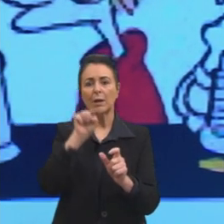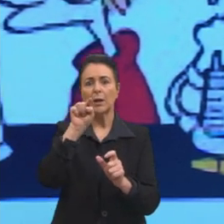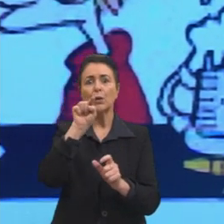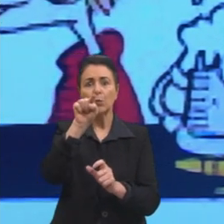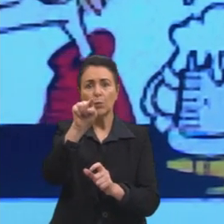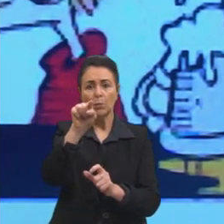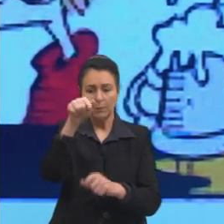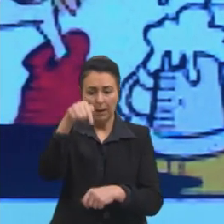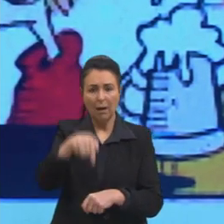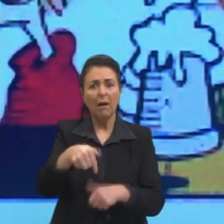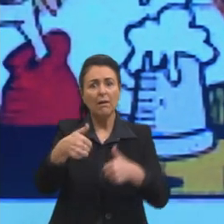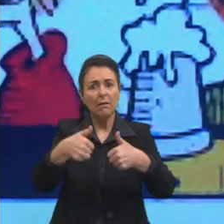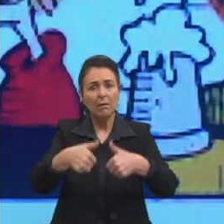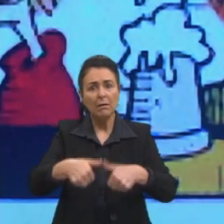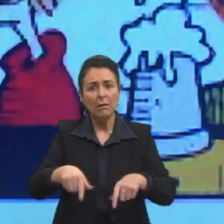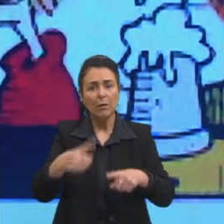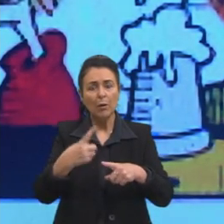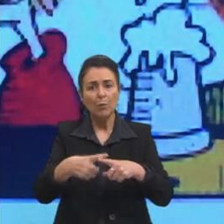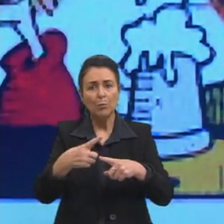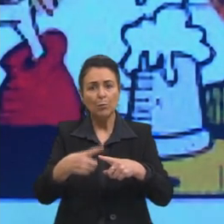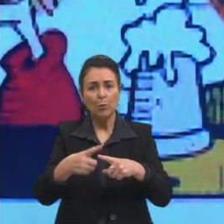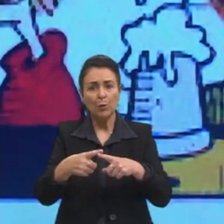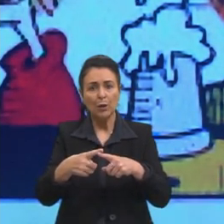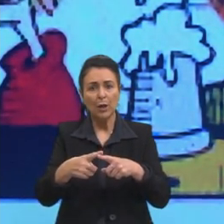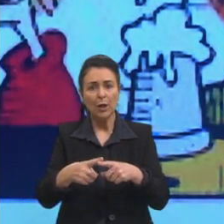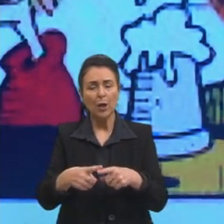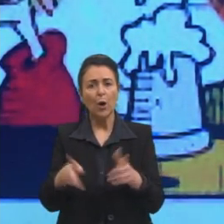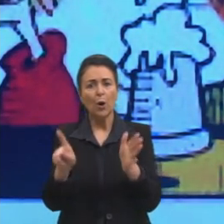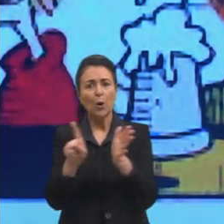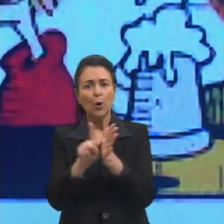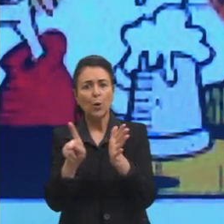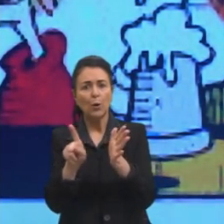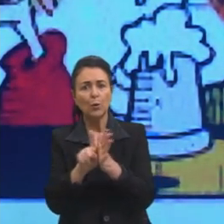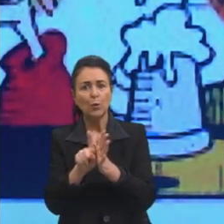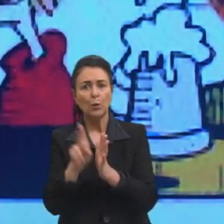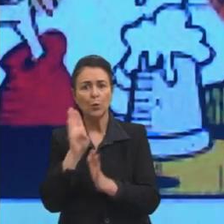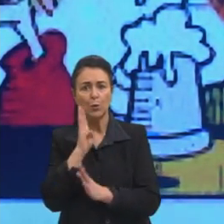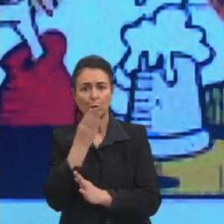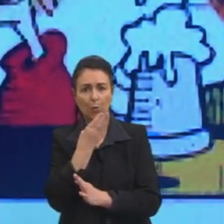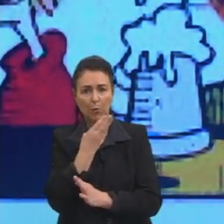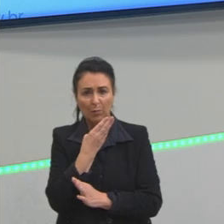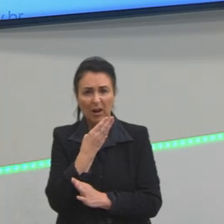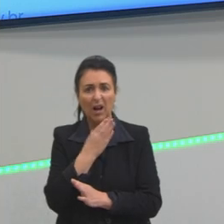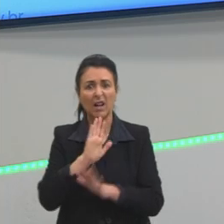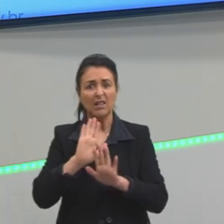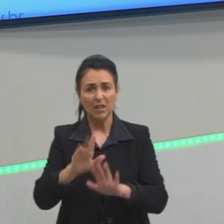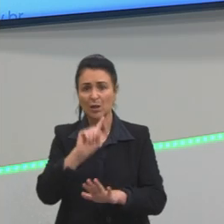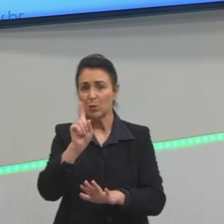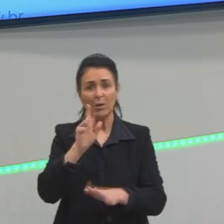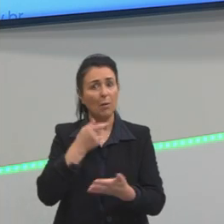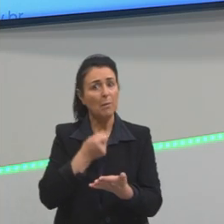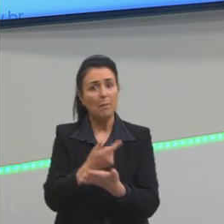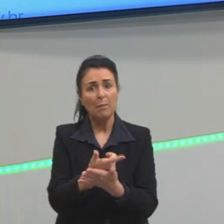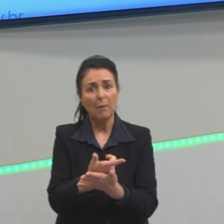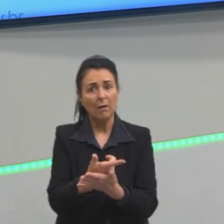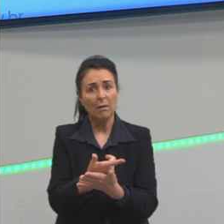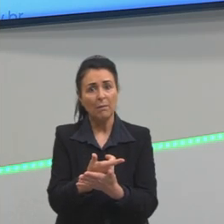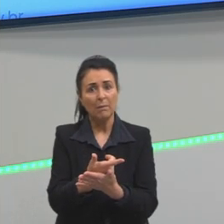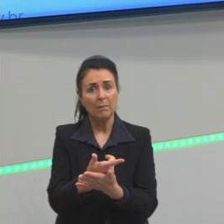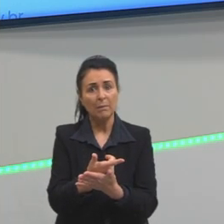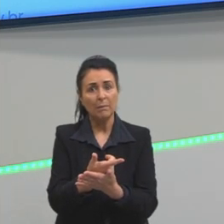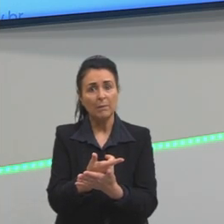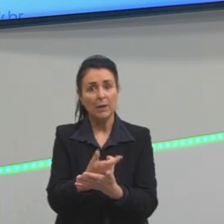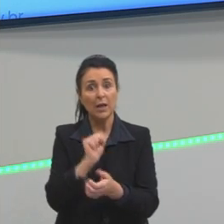aqui porque o dono do bar deixa você pendurar a conta até o fim do mês? Então, por que ele